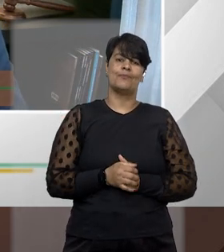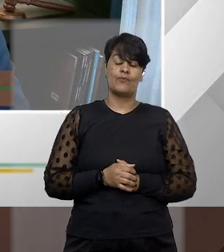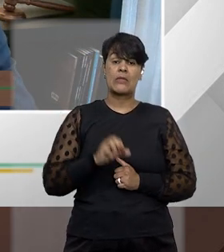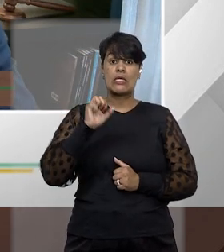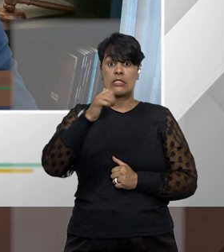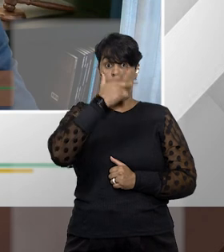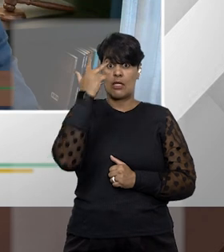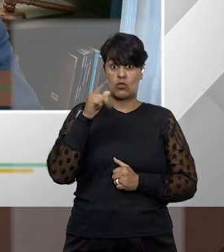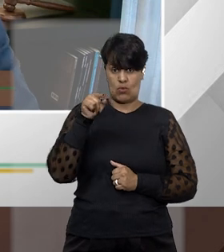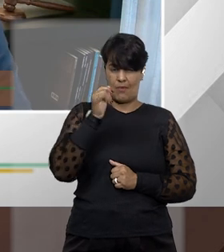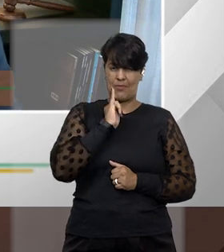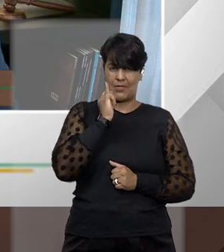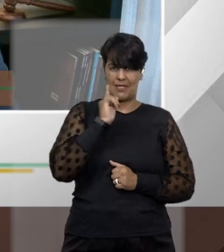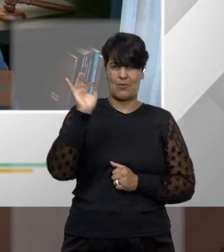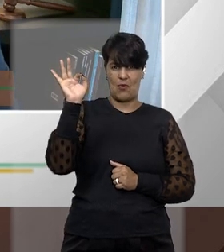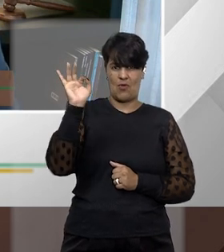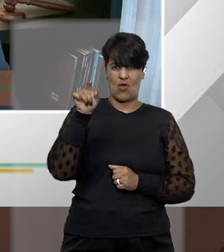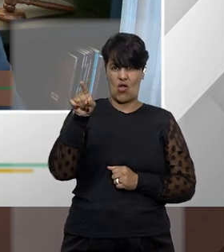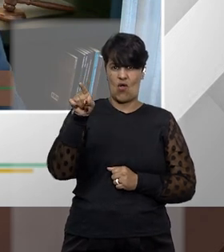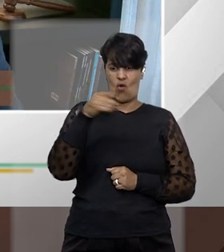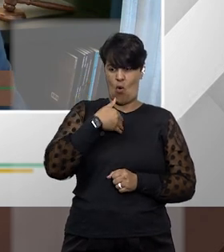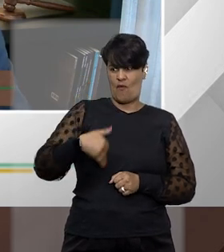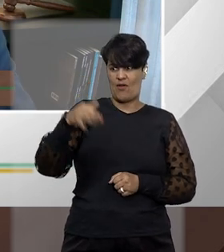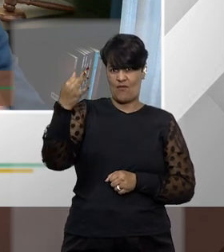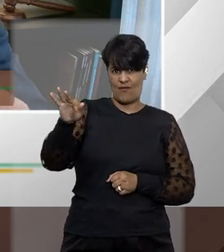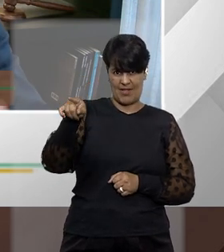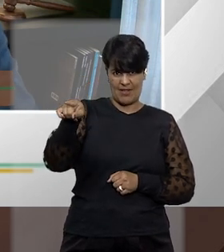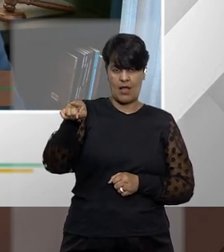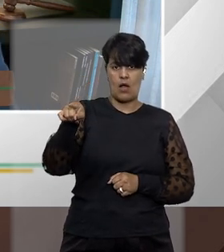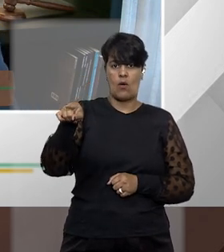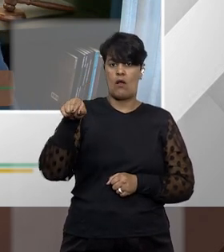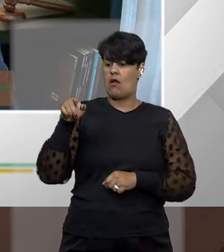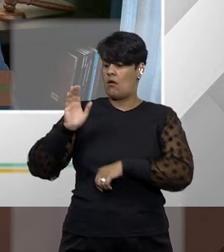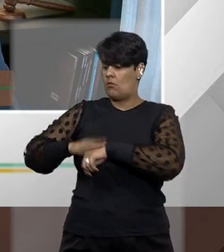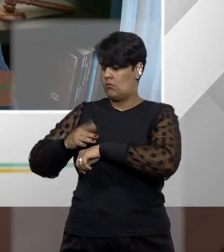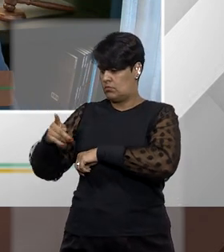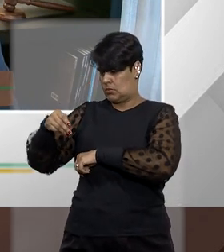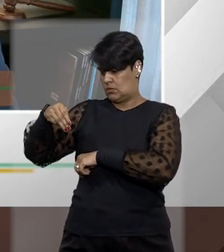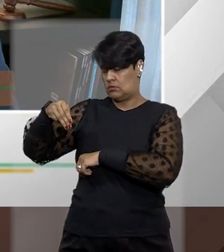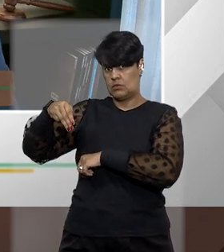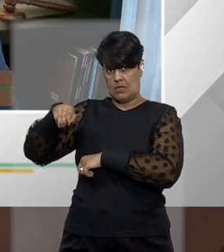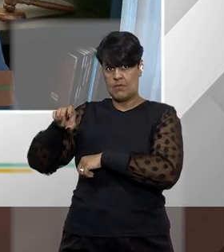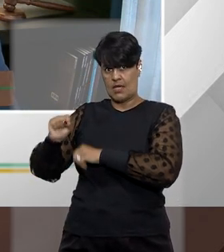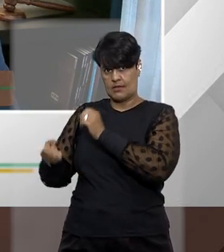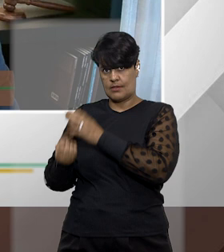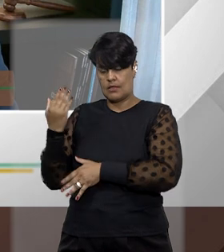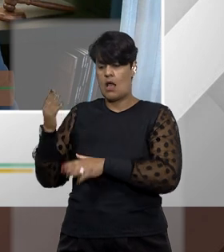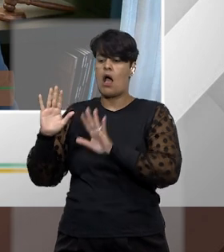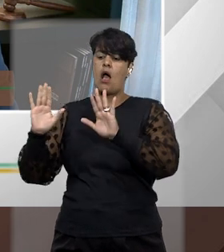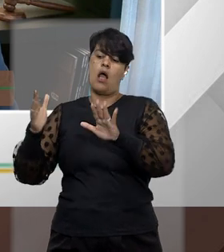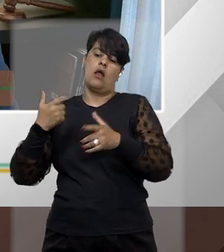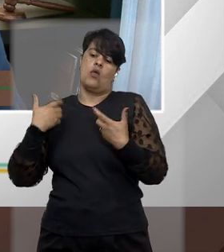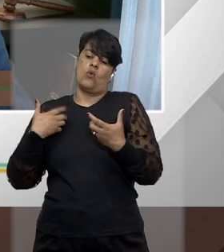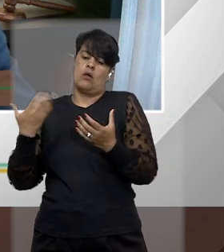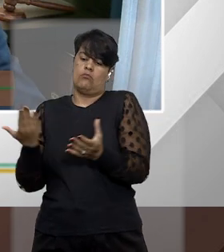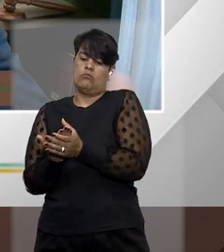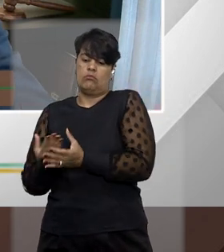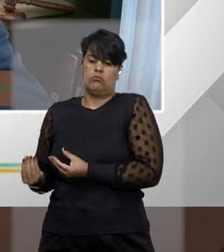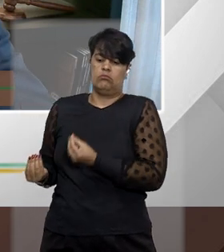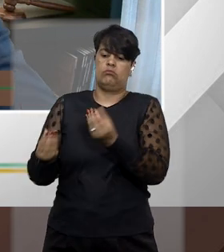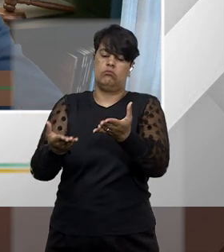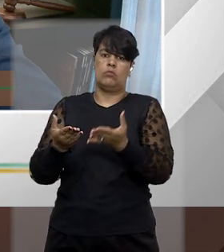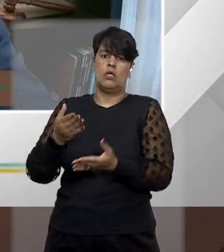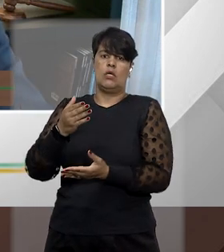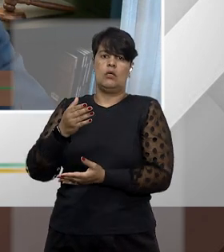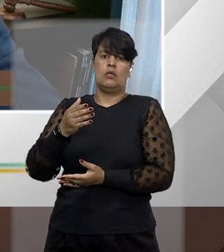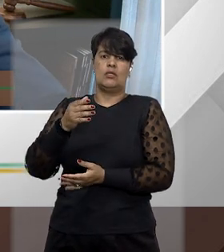pratica um ato ilegal contra o cidadão esse cidadão pode propor um mandado de segurança ele vai propor na Justiça Federal mas